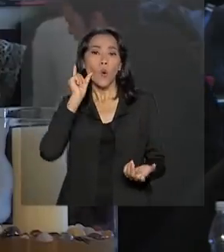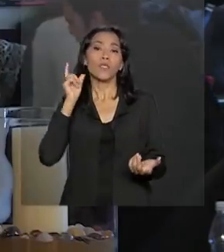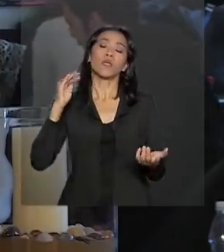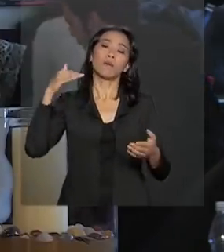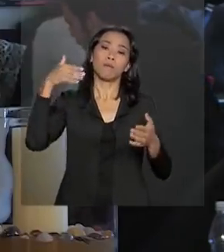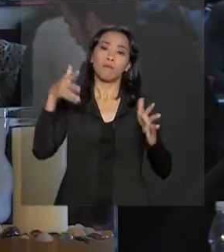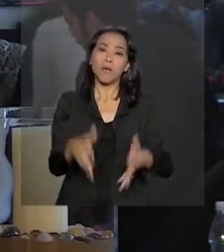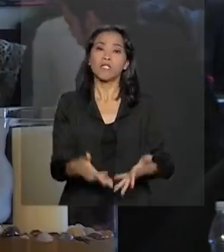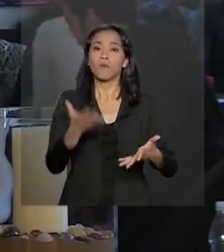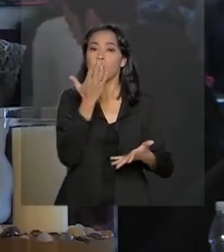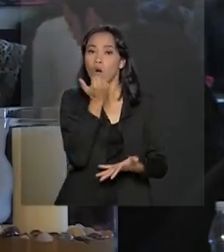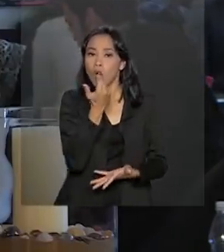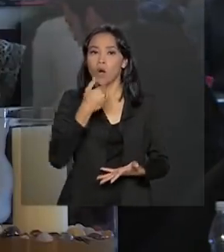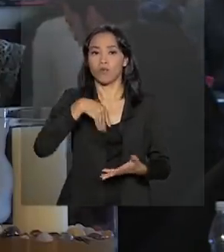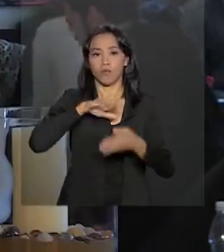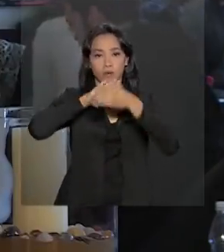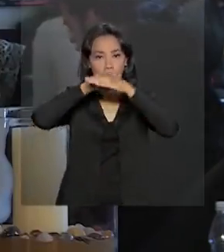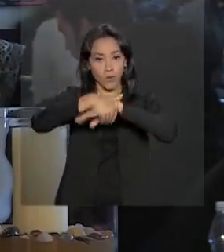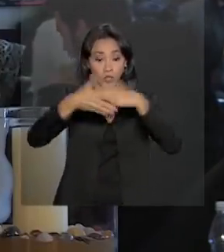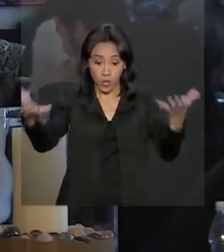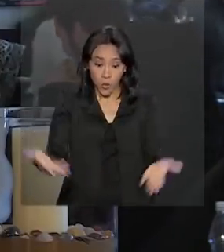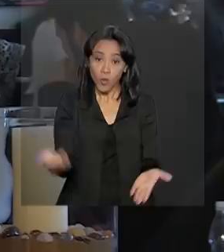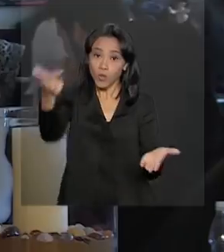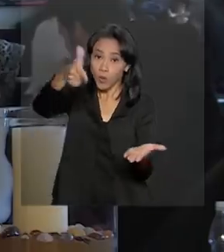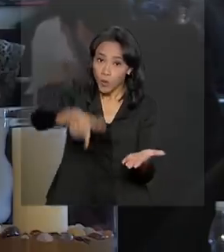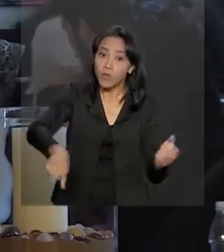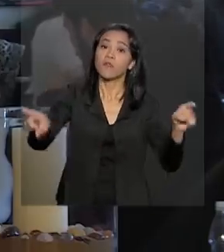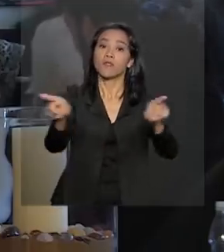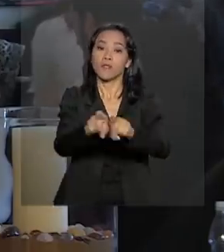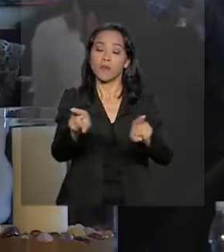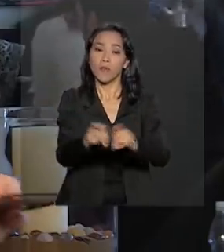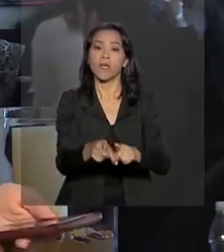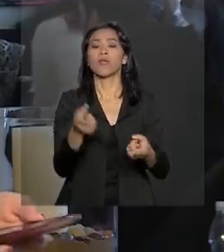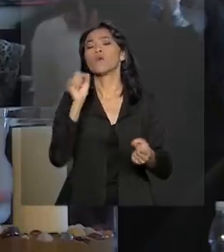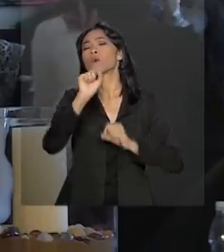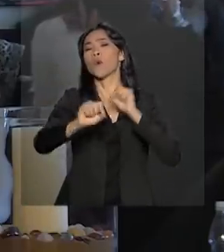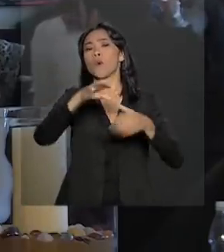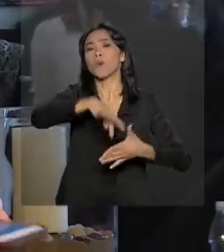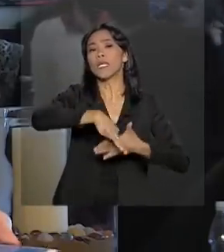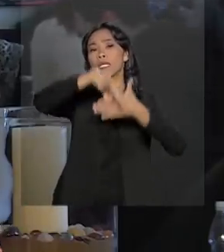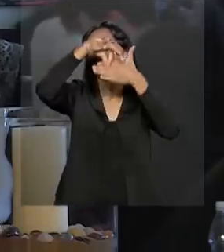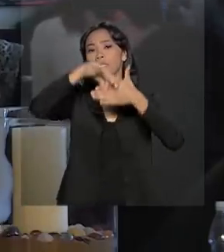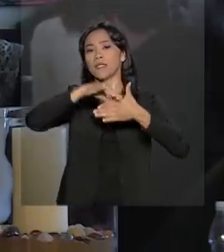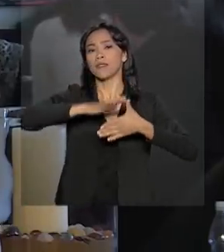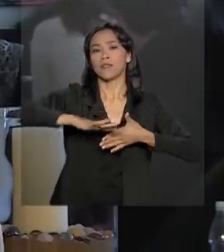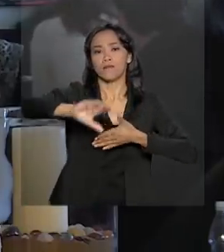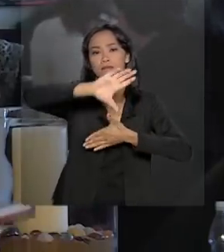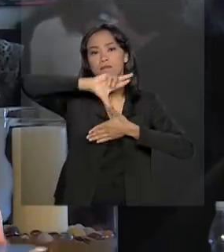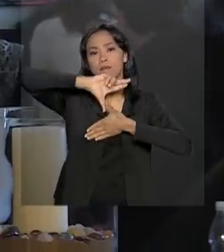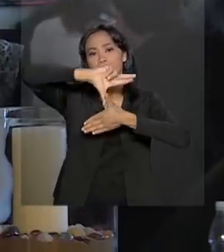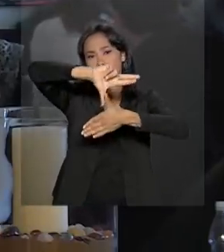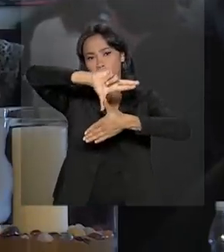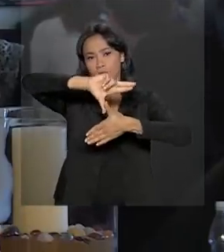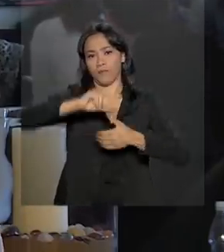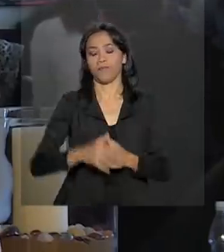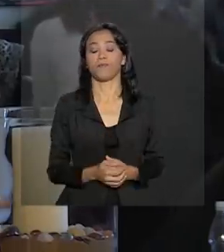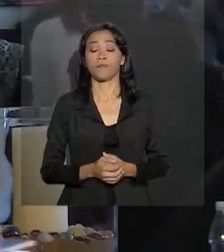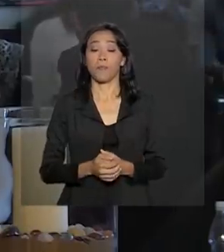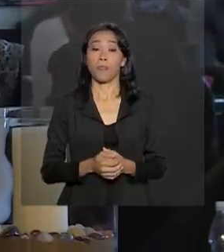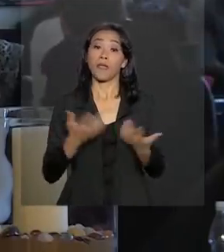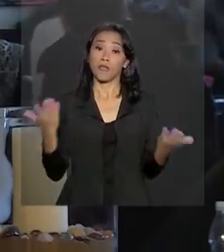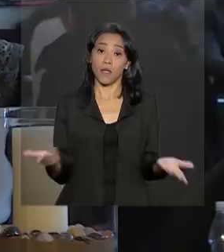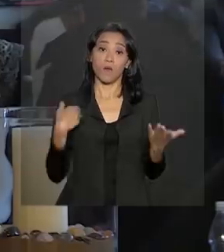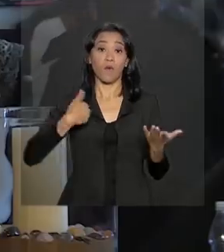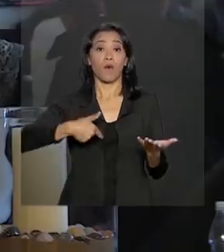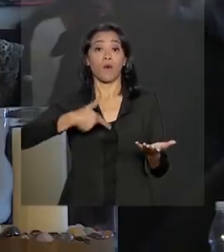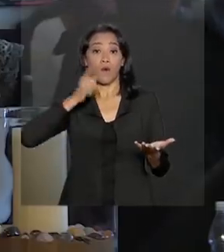hoje um outro jantar com líderes latino-americanos. Bom, Paulo, ontem a gente trouxe aqui durante